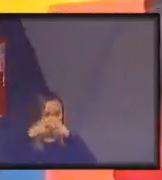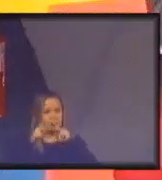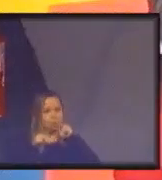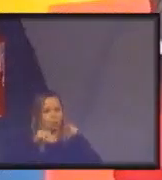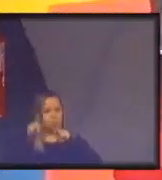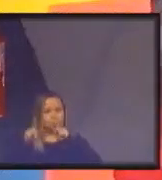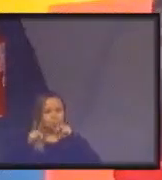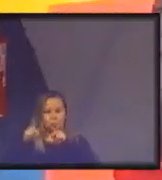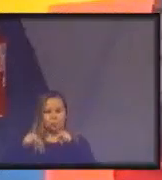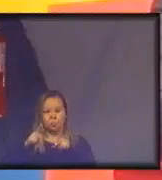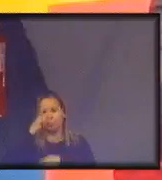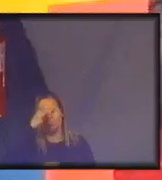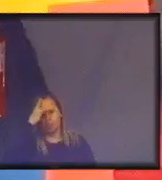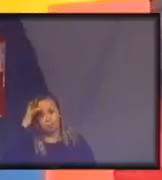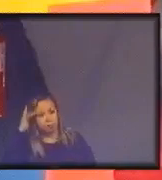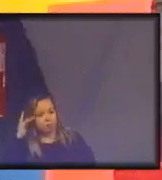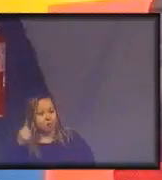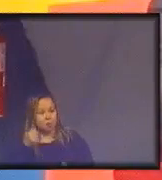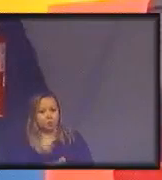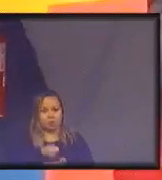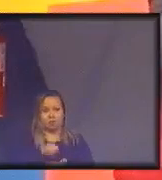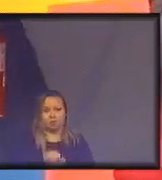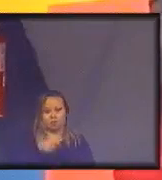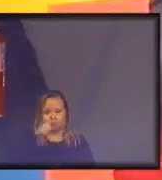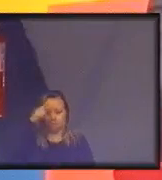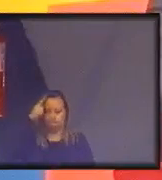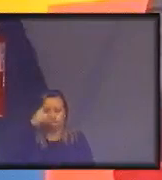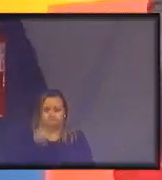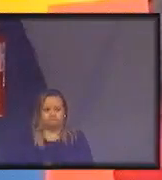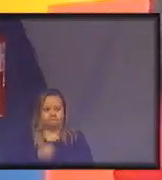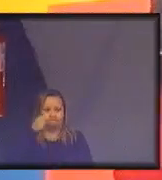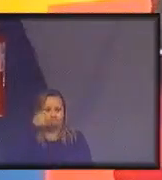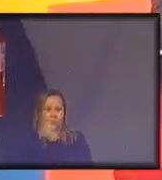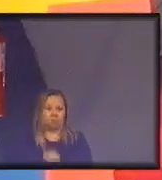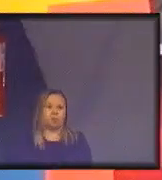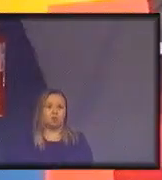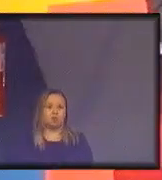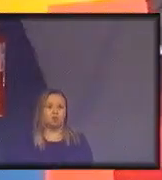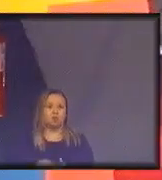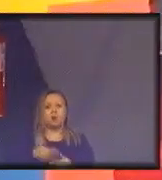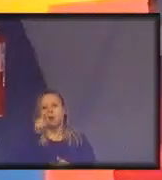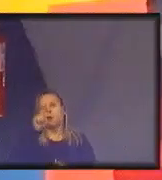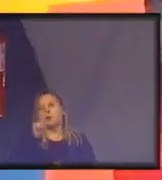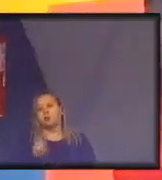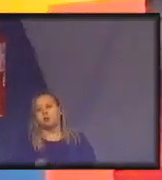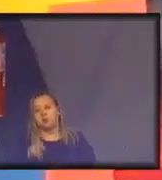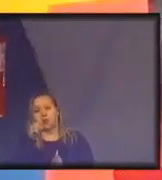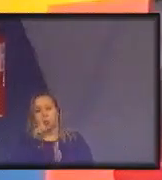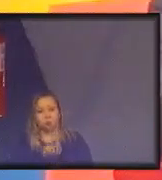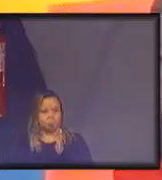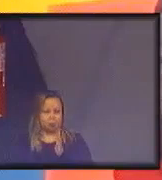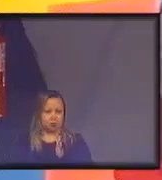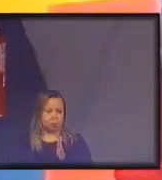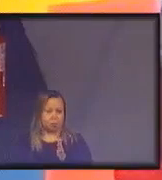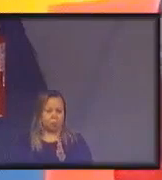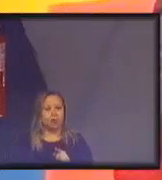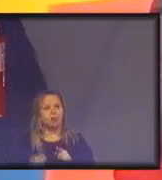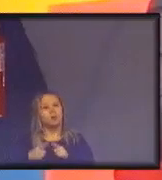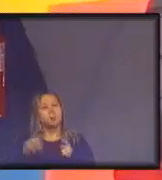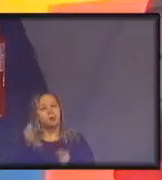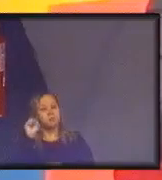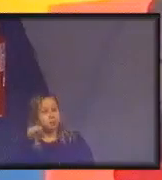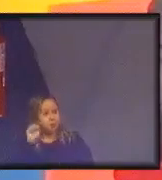as decisões não sejam impostas de cima para baixo, top-down, pelos gestores, pelos diretores, dirigentes, mas sim que elas